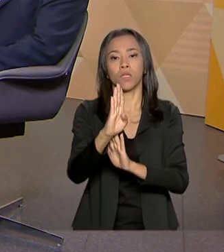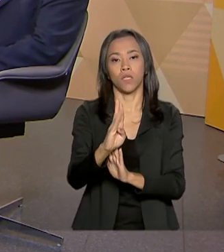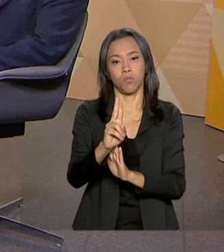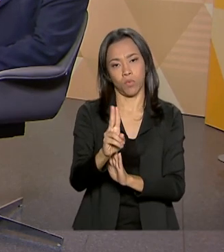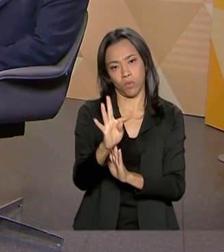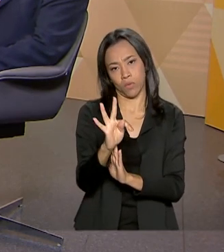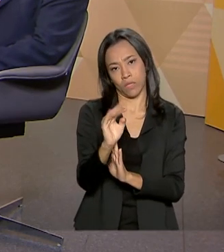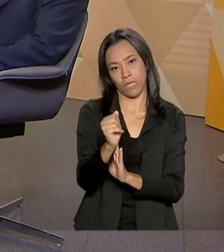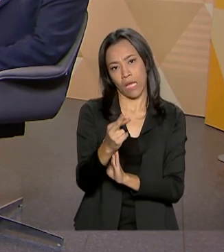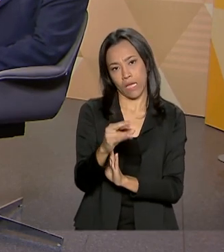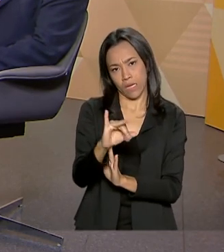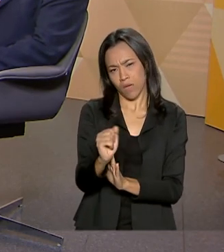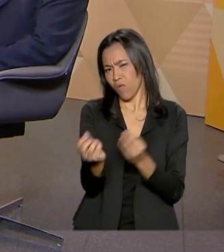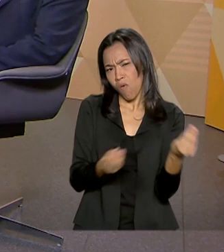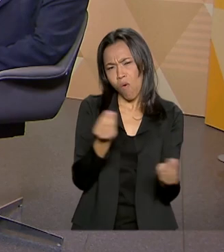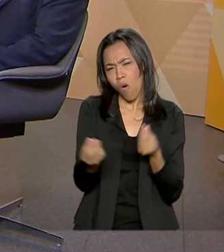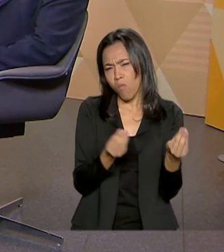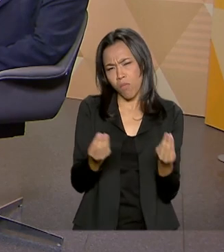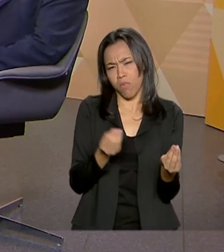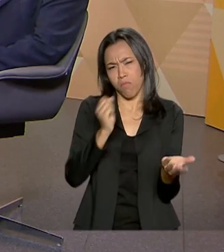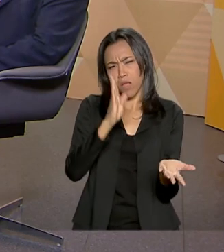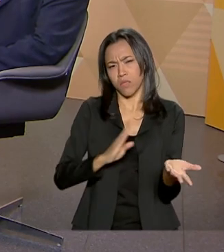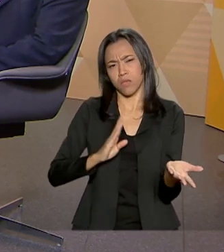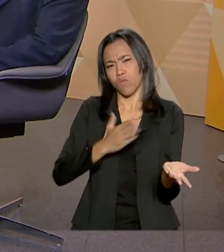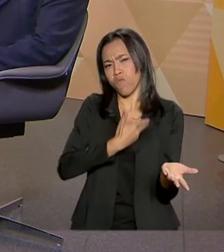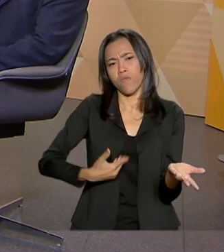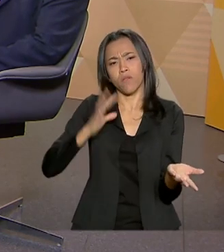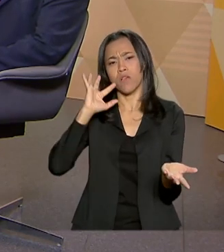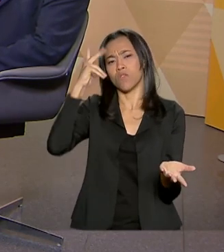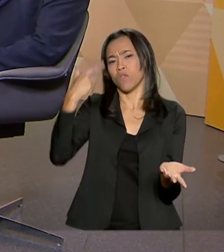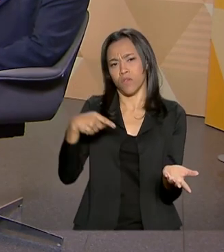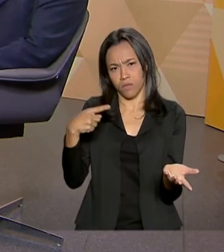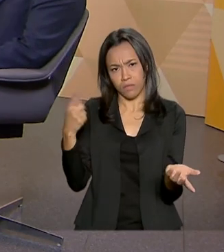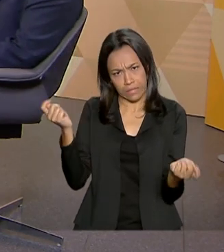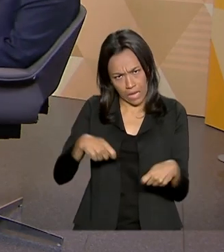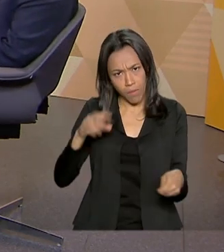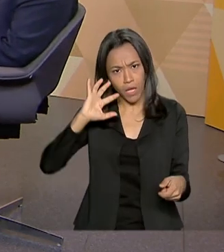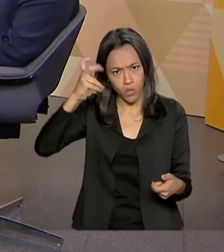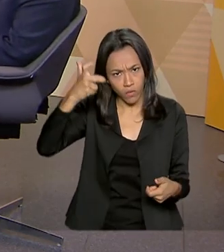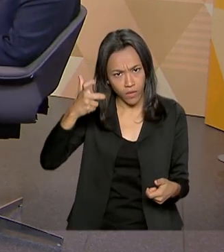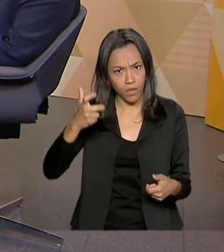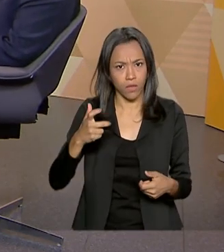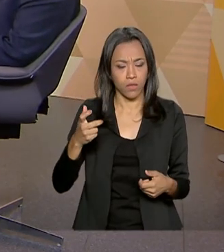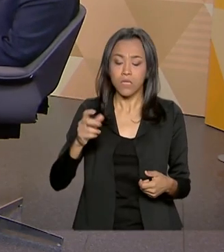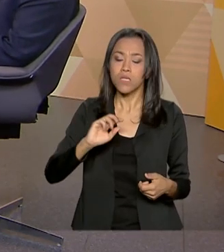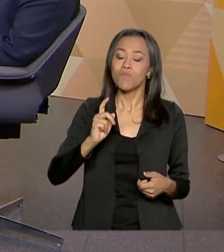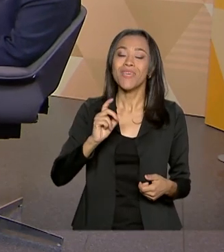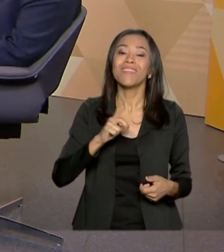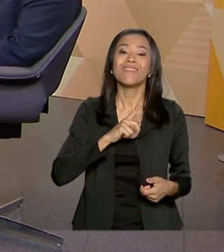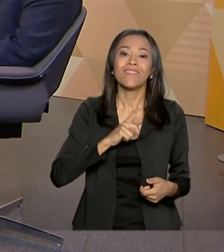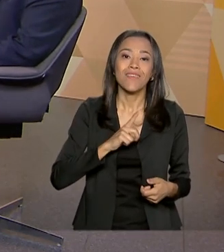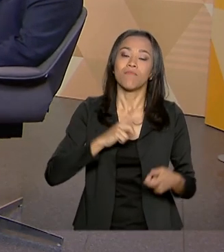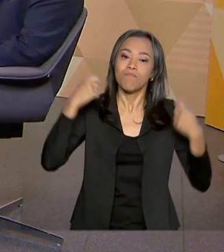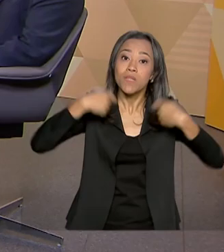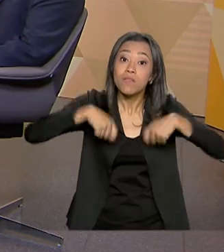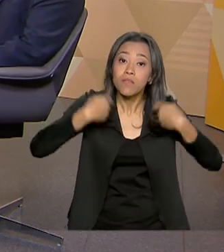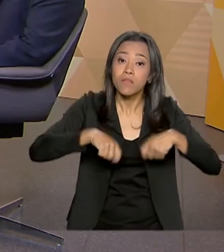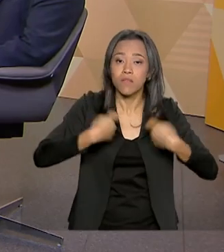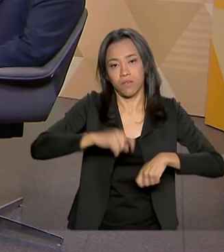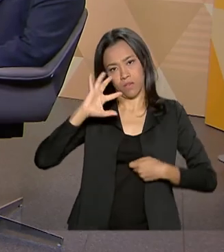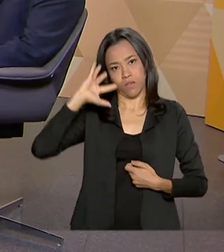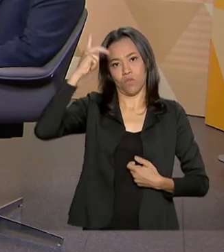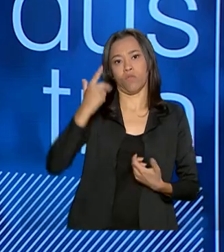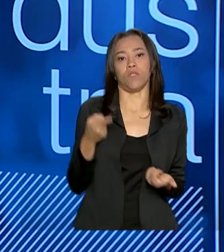com essa questão? O Brasil tem como resolver essa questão? Não, nem que tem. Nós precisamos resolver essa questão.